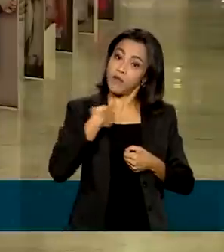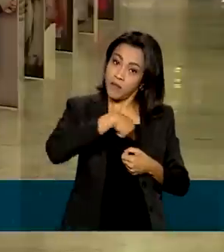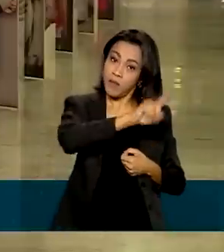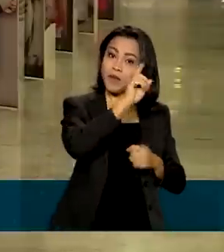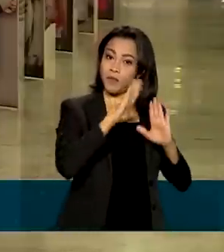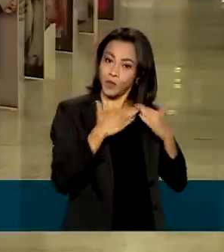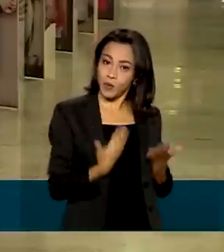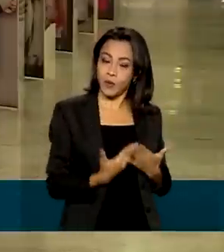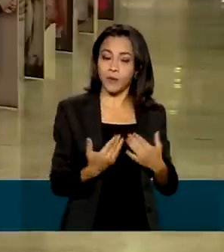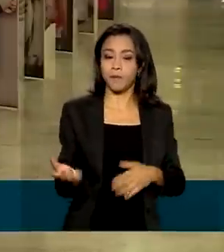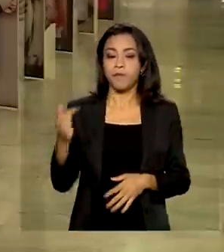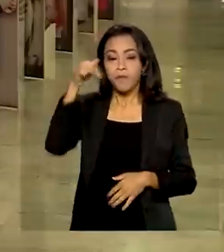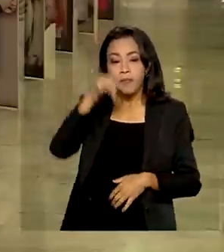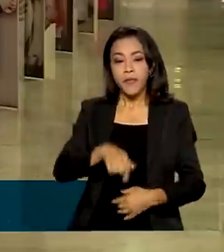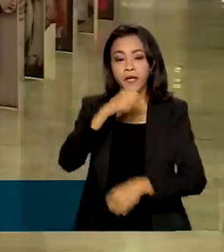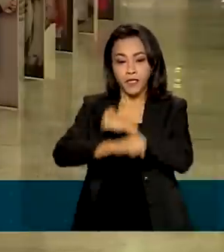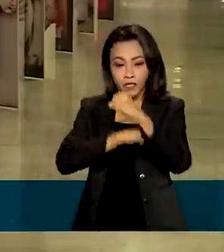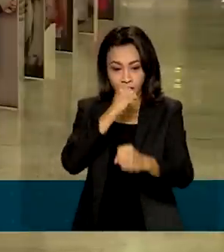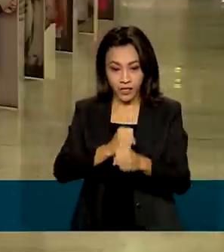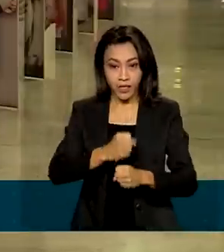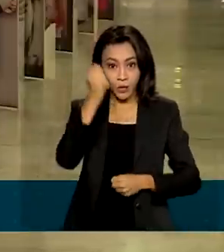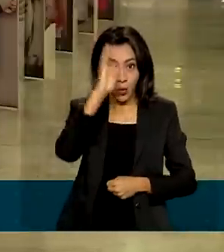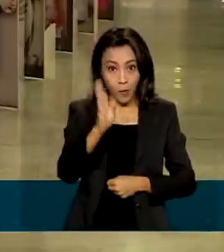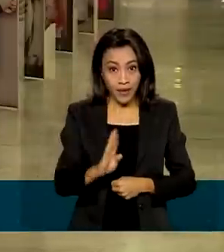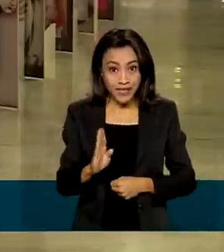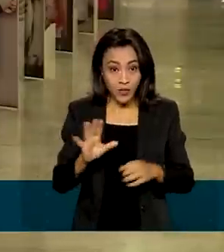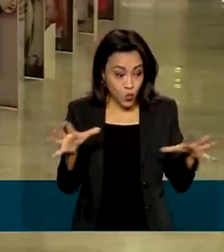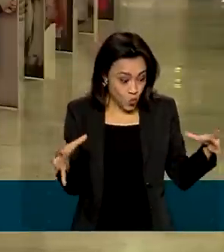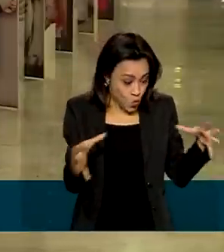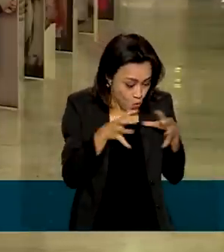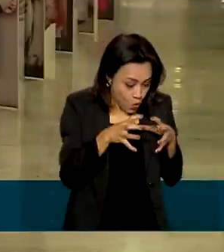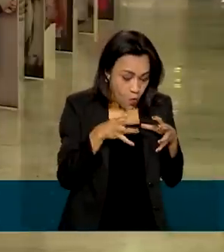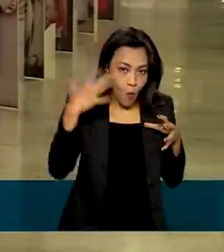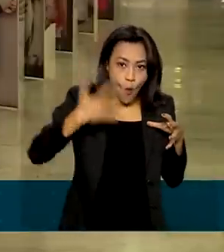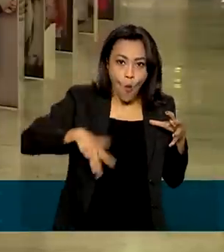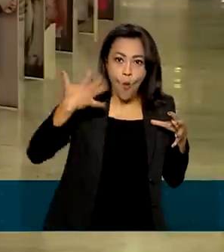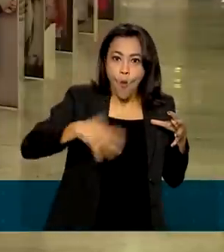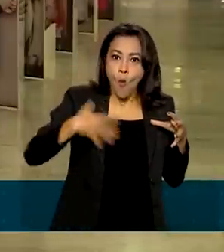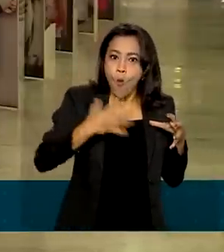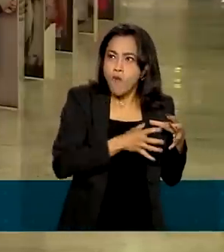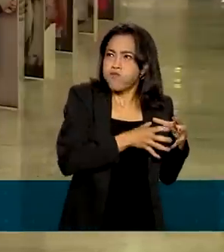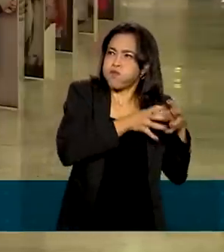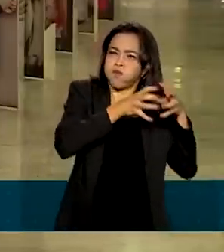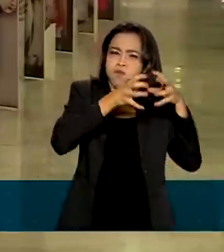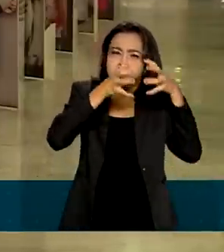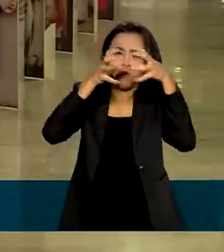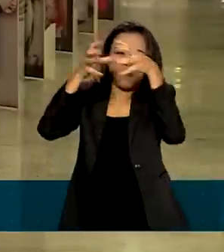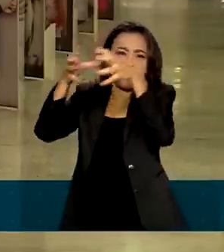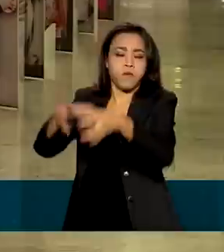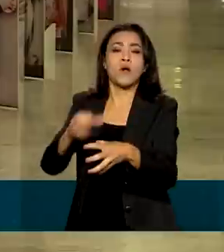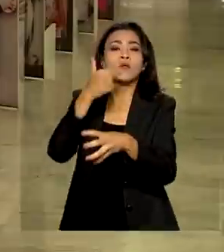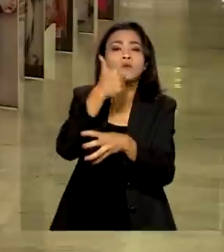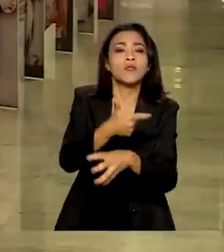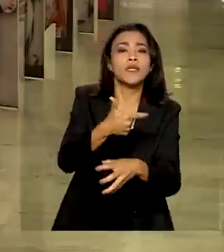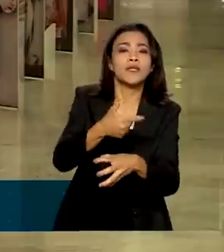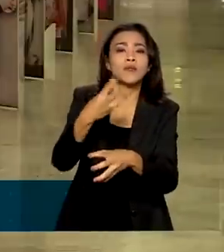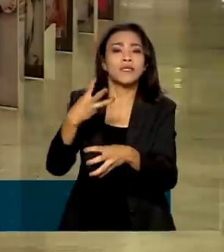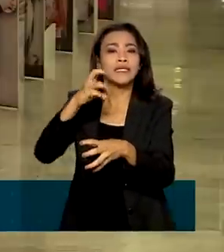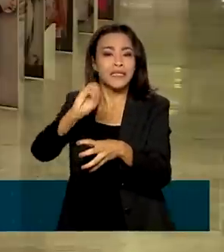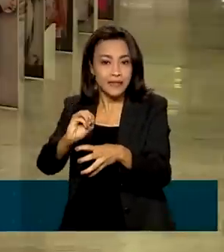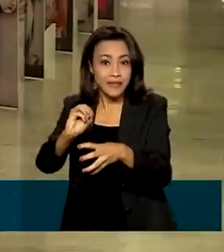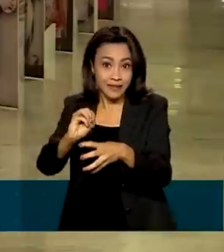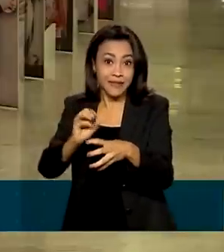Neste ano, o Brasil enviou a maior delegação da história para a competição com 230 atletas de 22